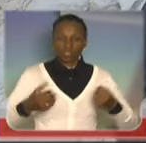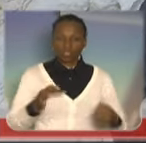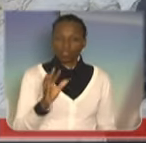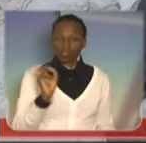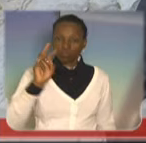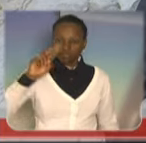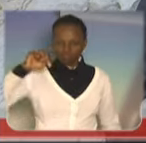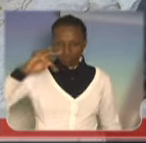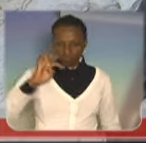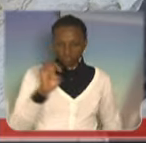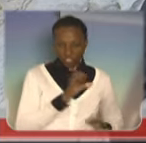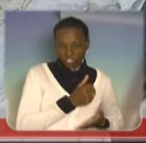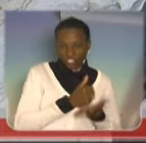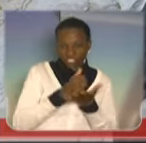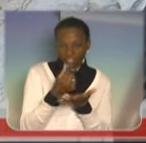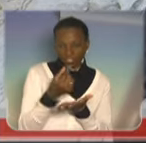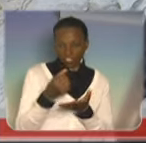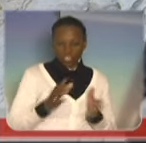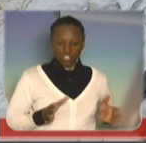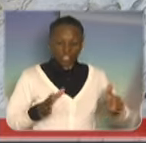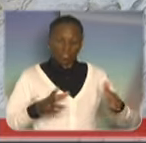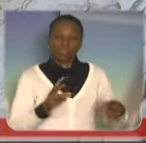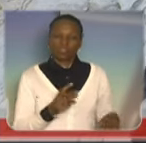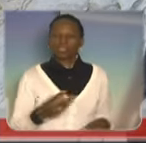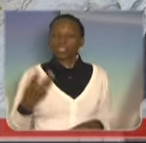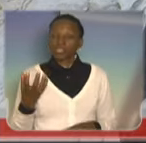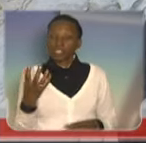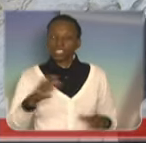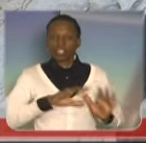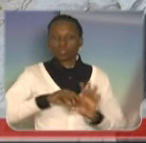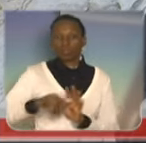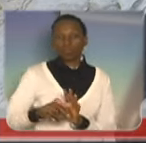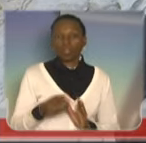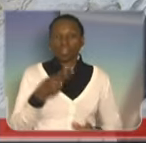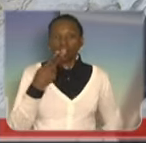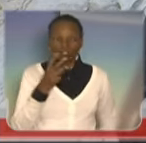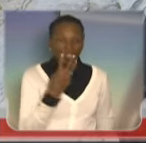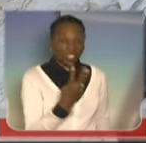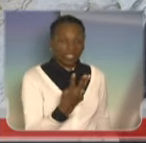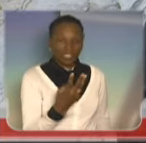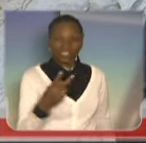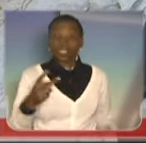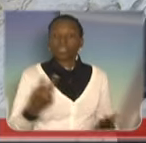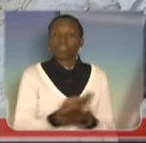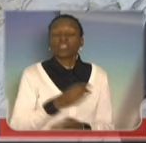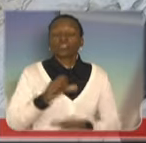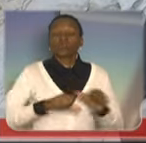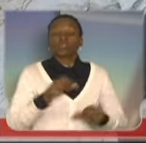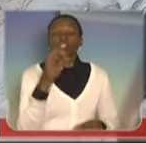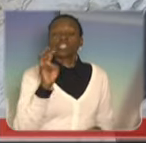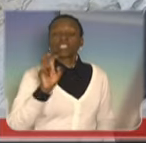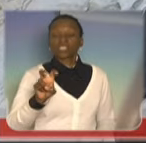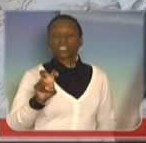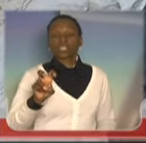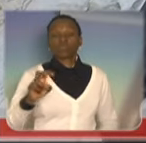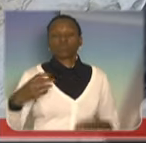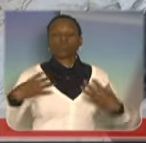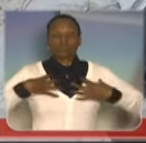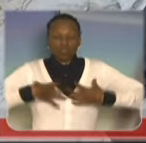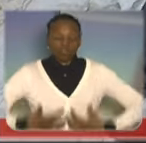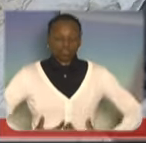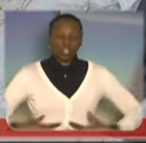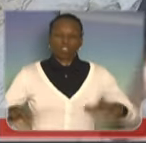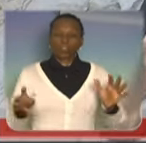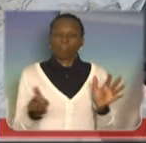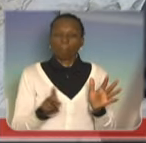uma ideia, eu falei com o major hoje, não eram três criminosos, eram cinco criminosos. Os cinco estavam com coletes da polícia civil e